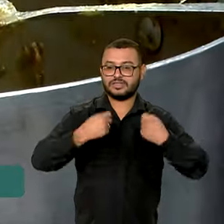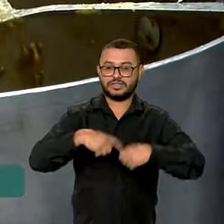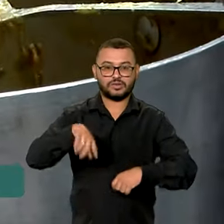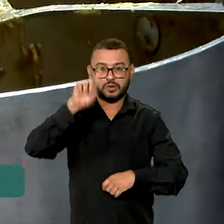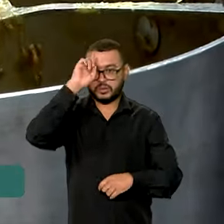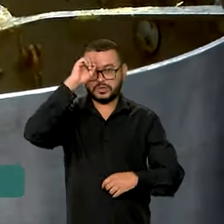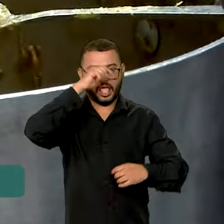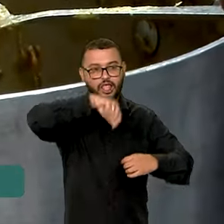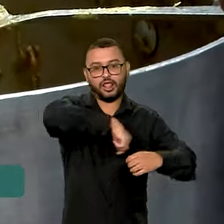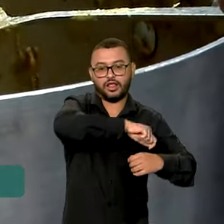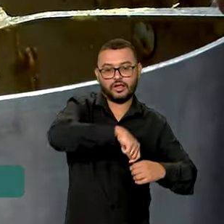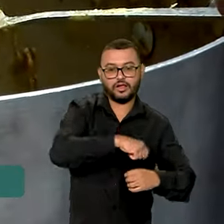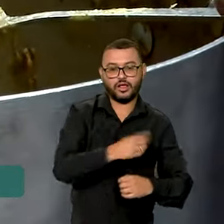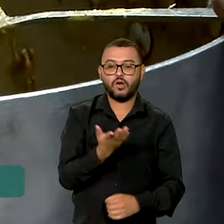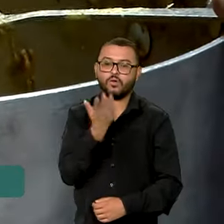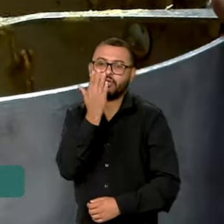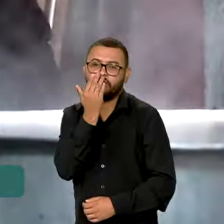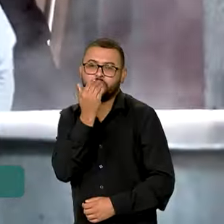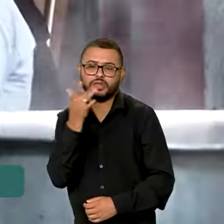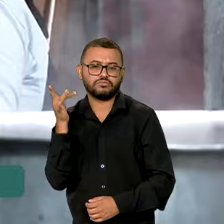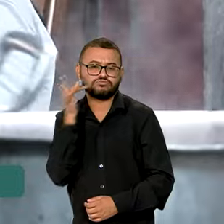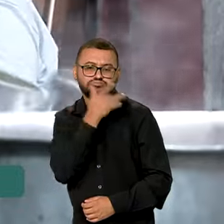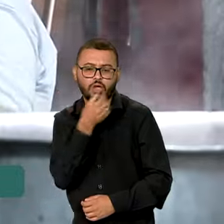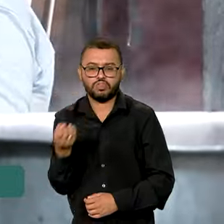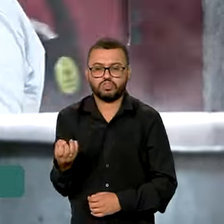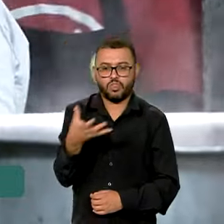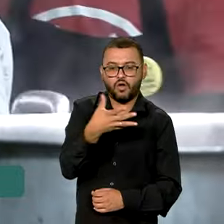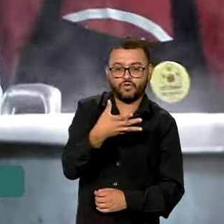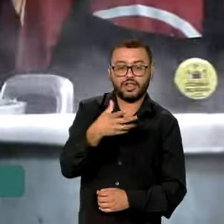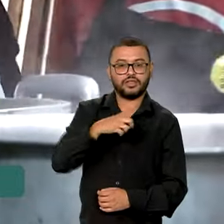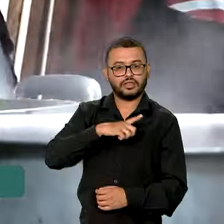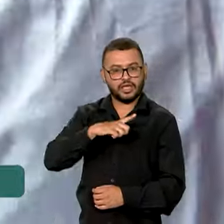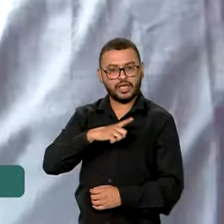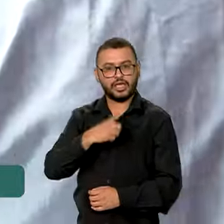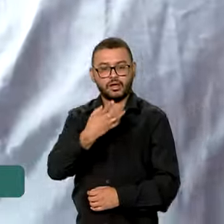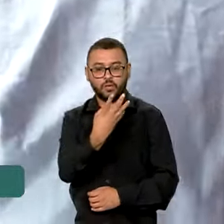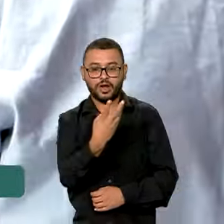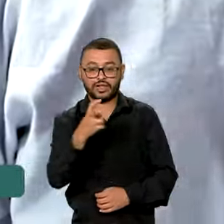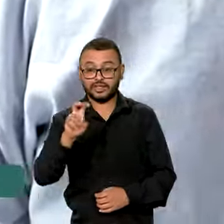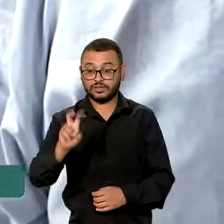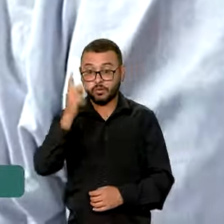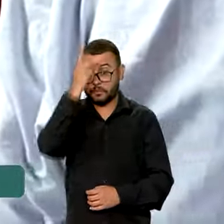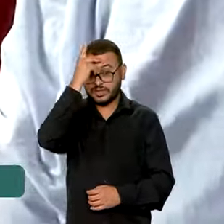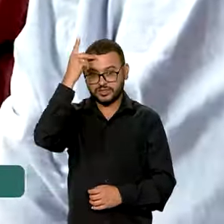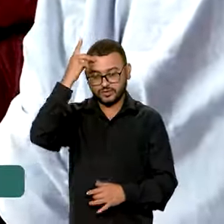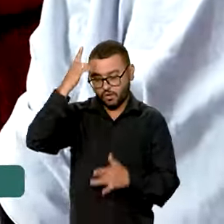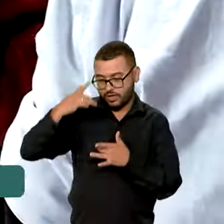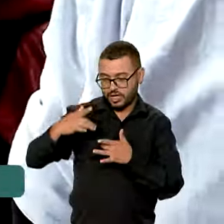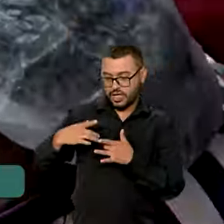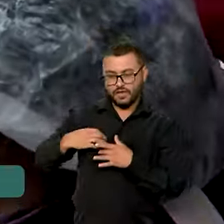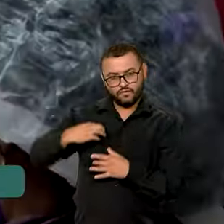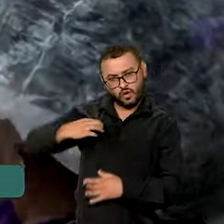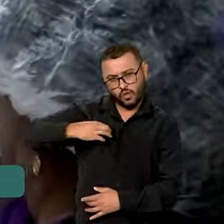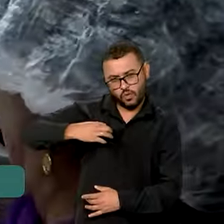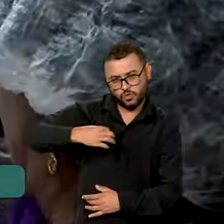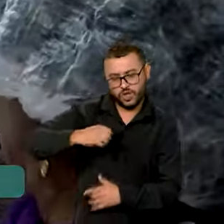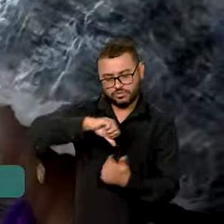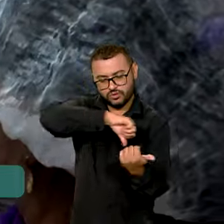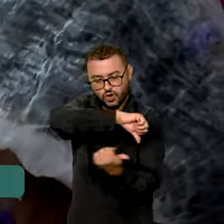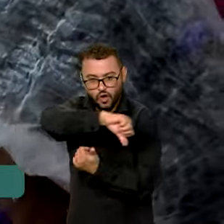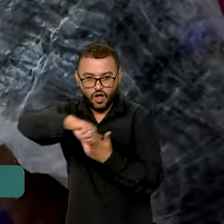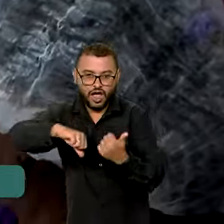A comida nova, quentinha, é feita por 45 voluntários, que se revezam 24